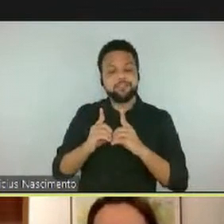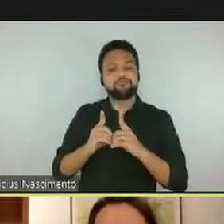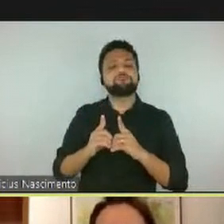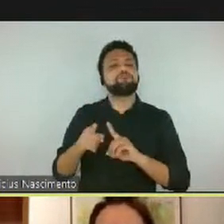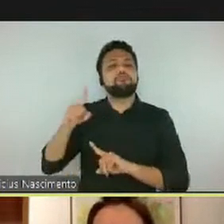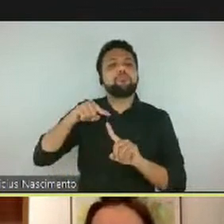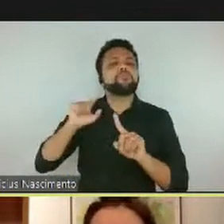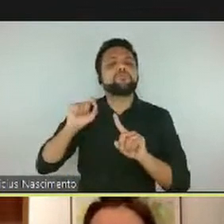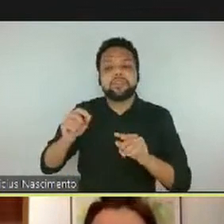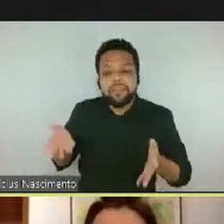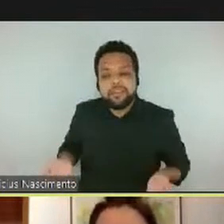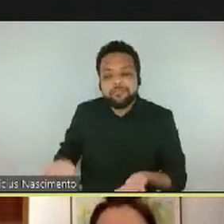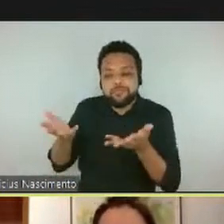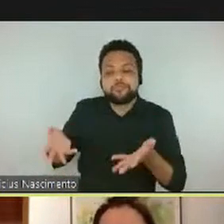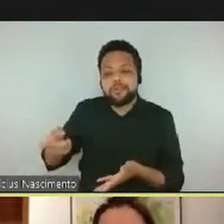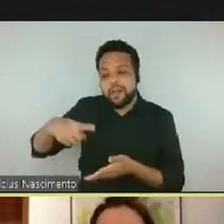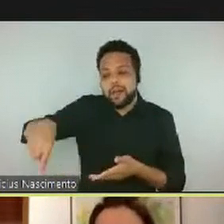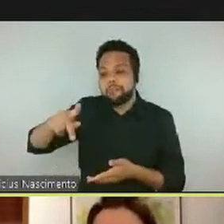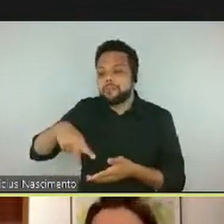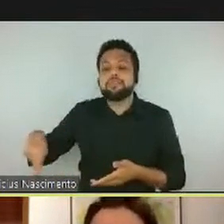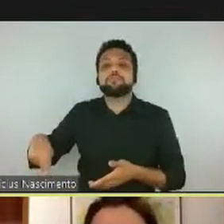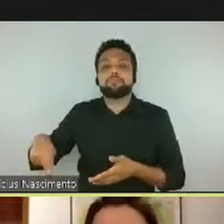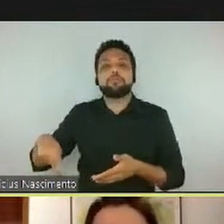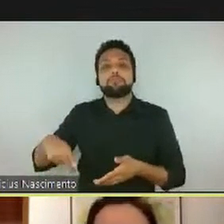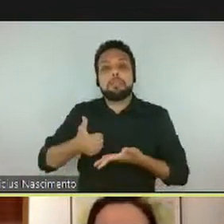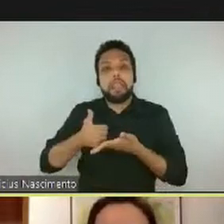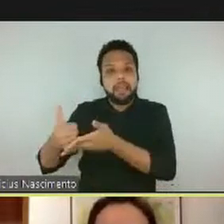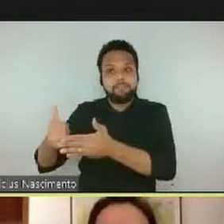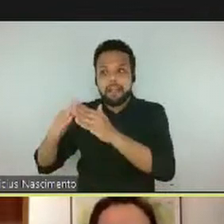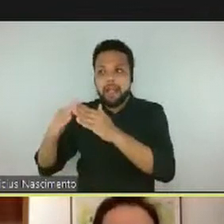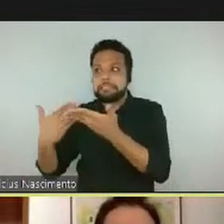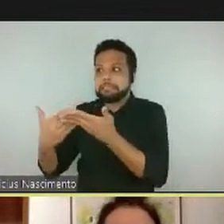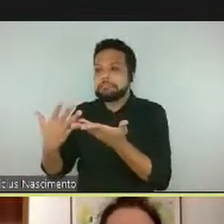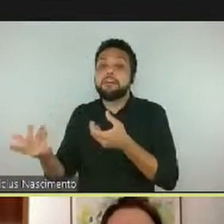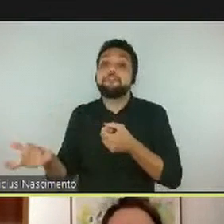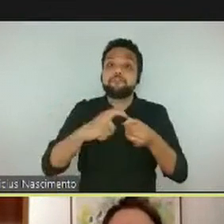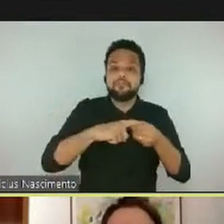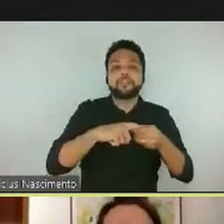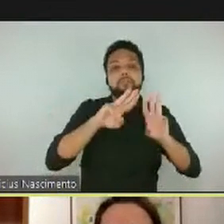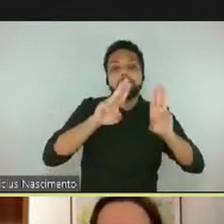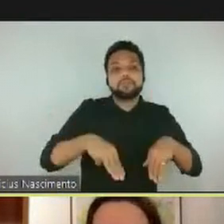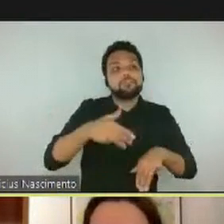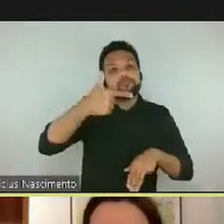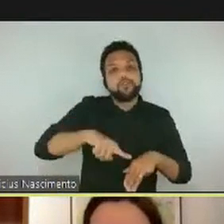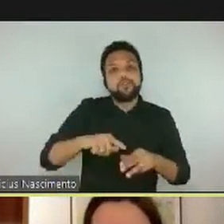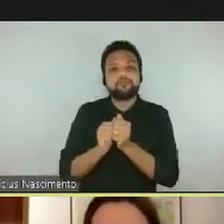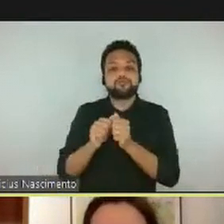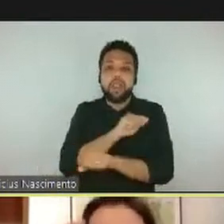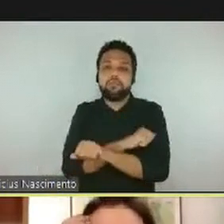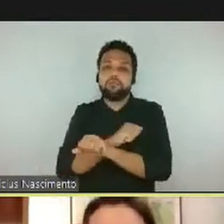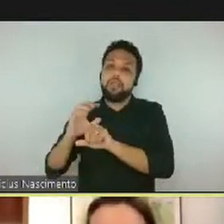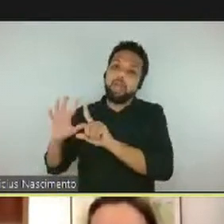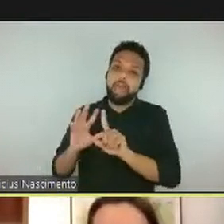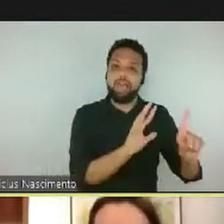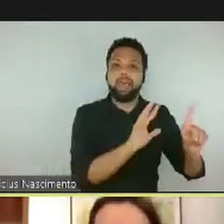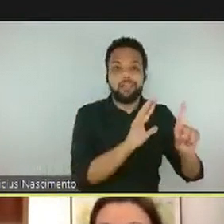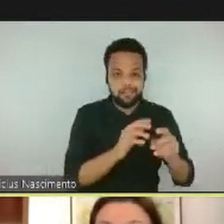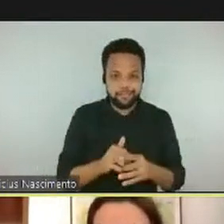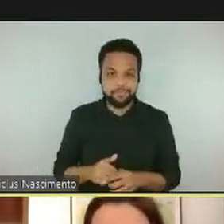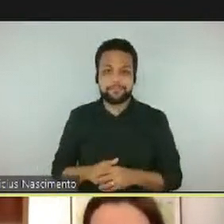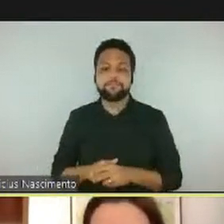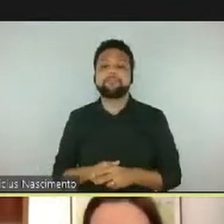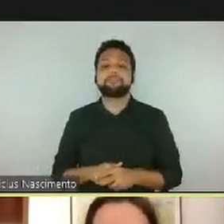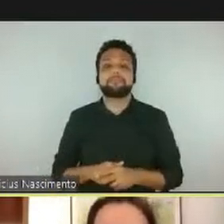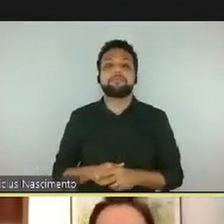professores a voltarem no museu com os seus estudantes. Nesse desafio de passar o curso para um meio